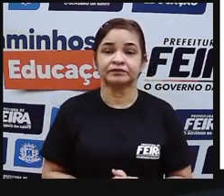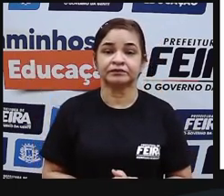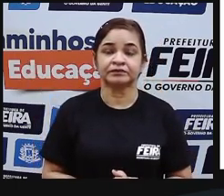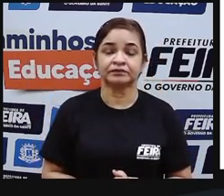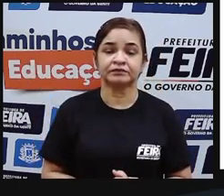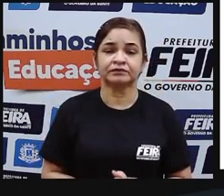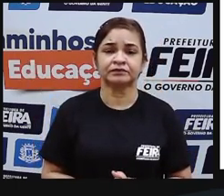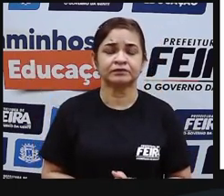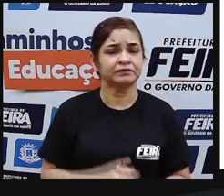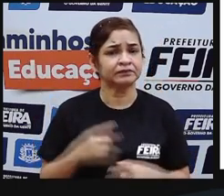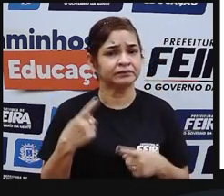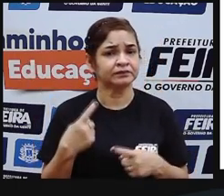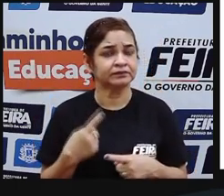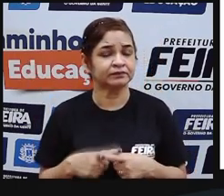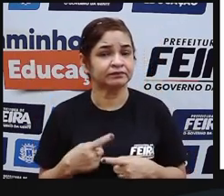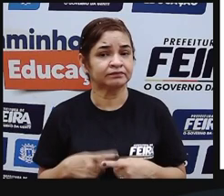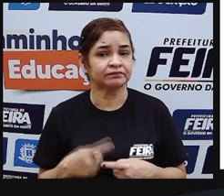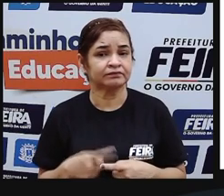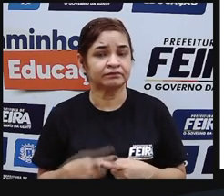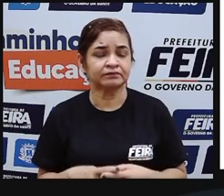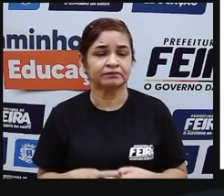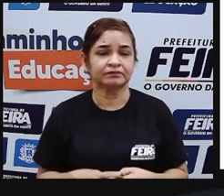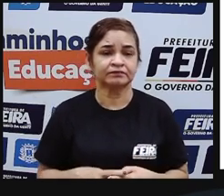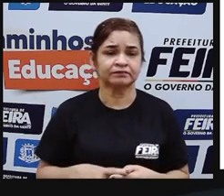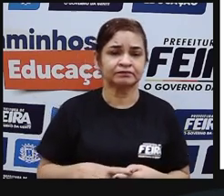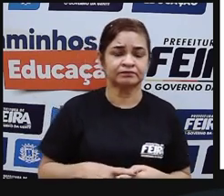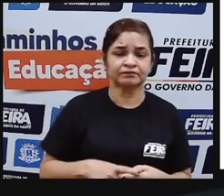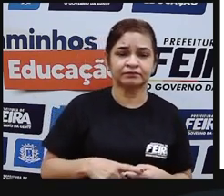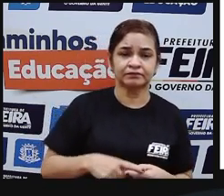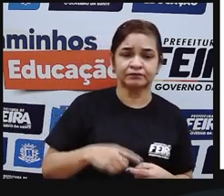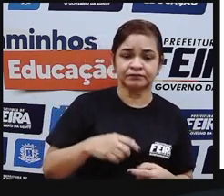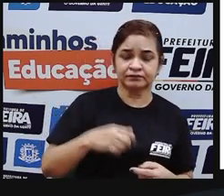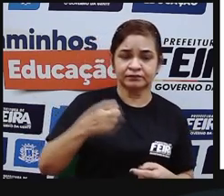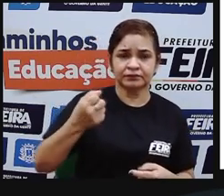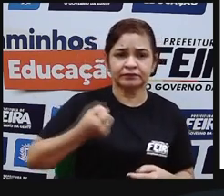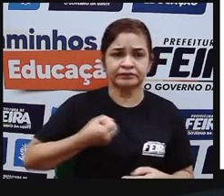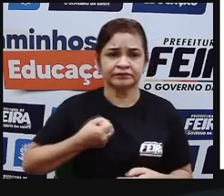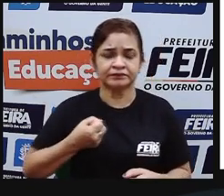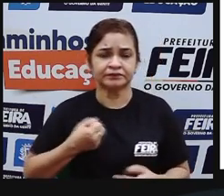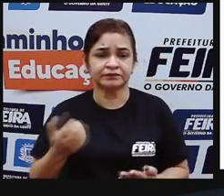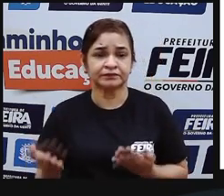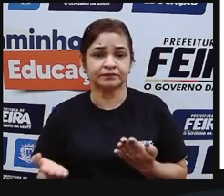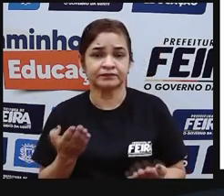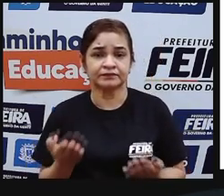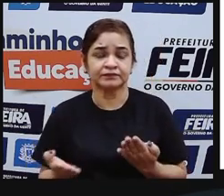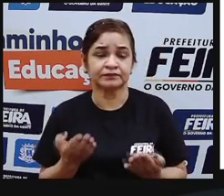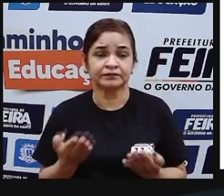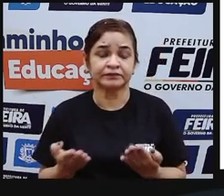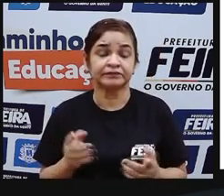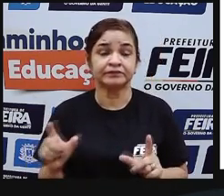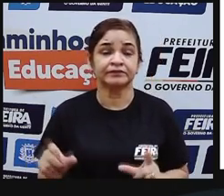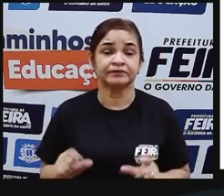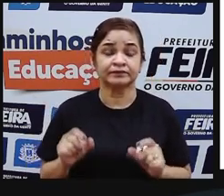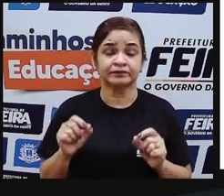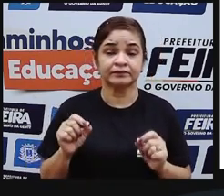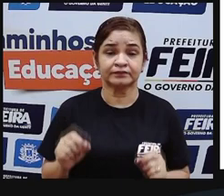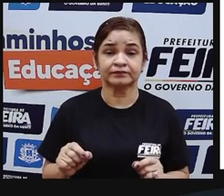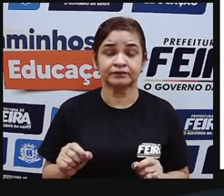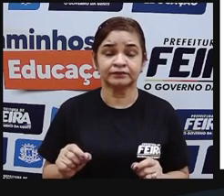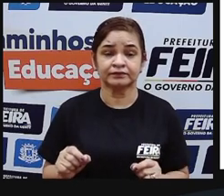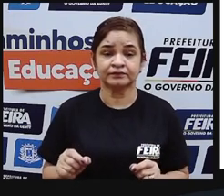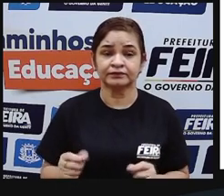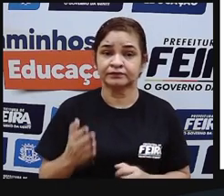por que por que esse sistema de contabilidade professora está relacionado ao armazenamento dos